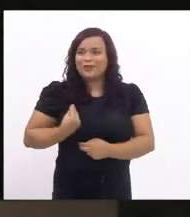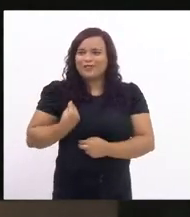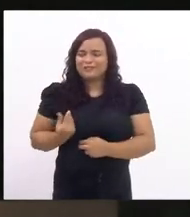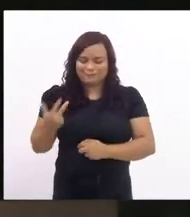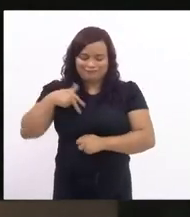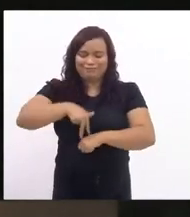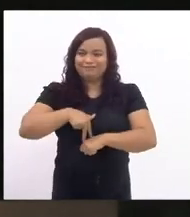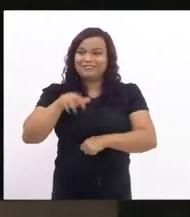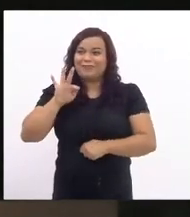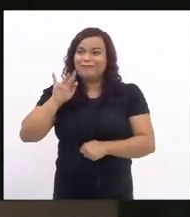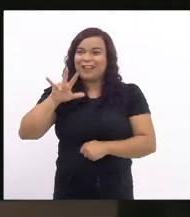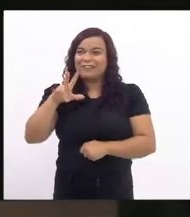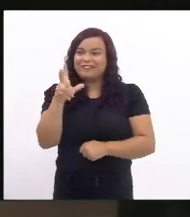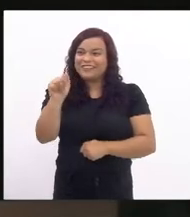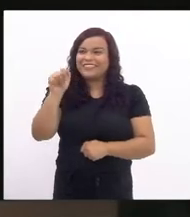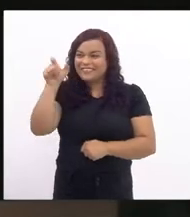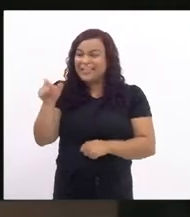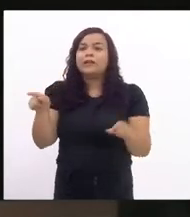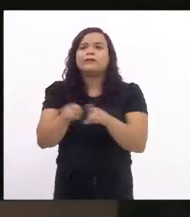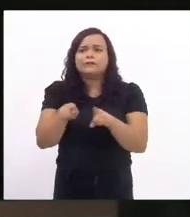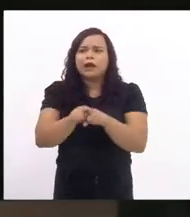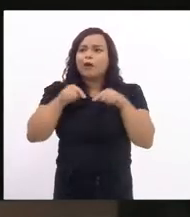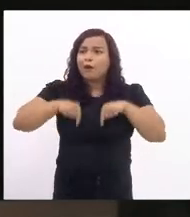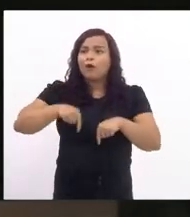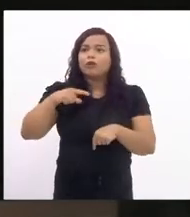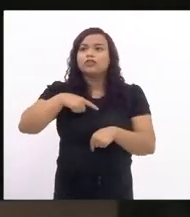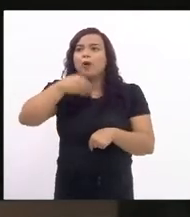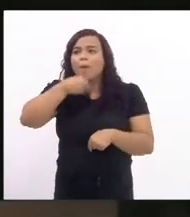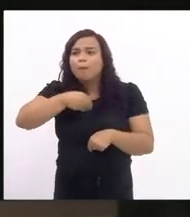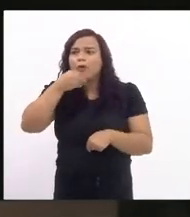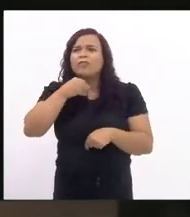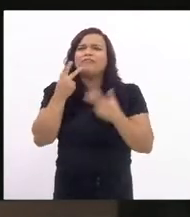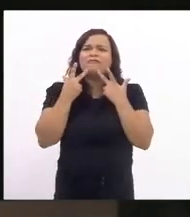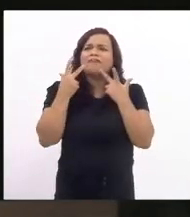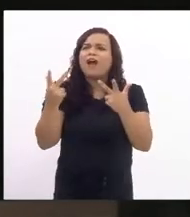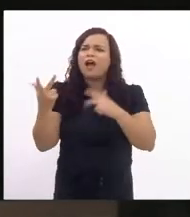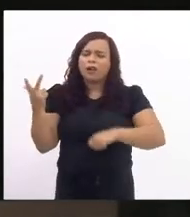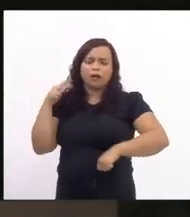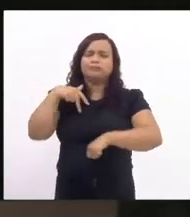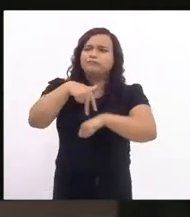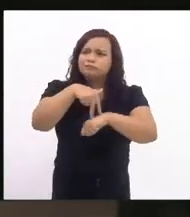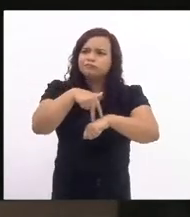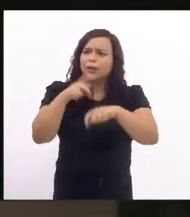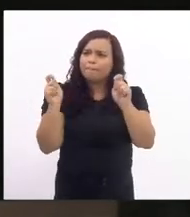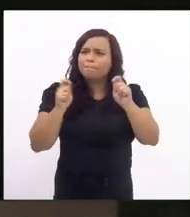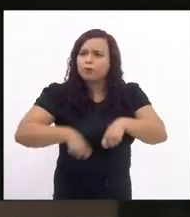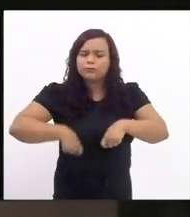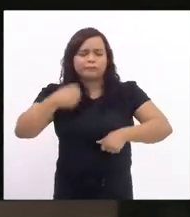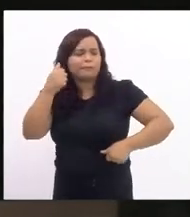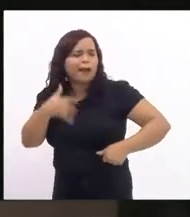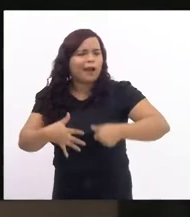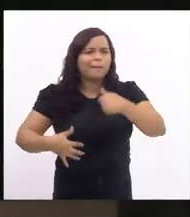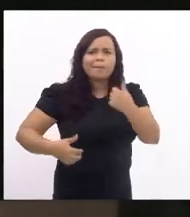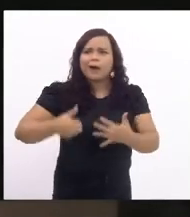temos hoje a oportunidade de ter lugar de fala de termos a possibilidade de ampliar os